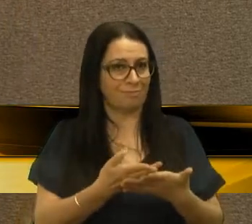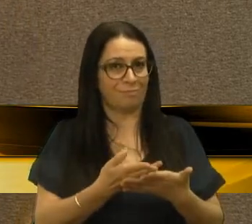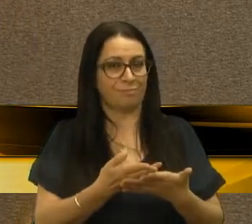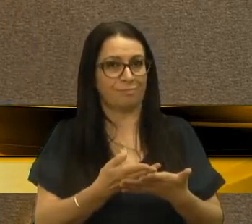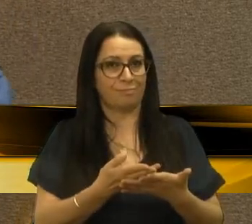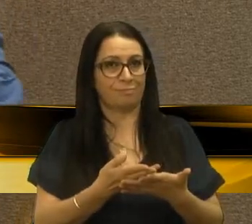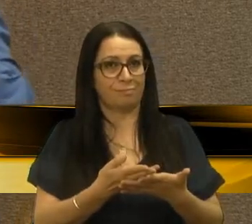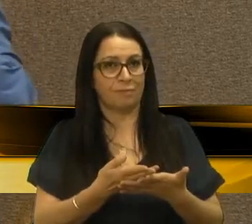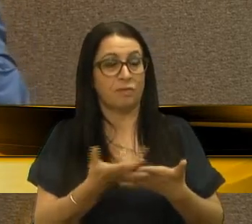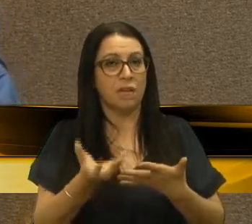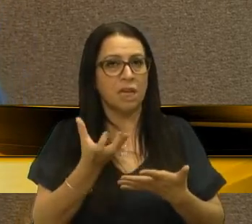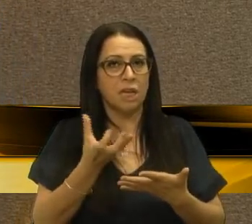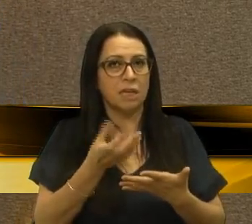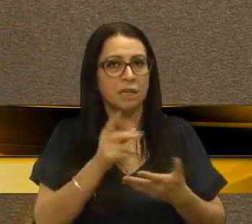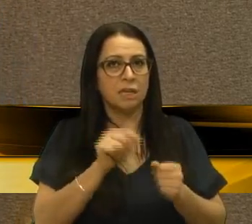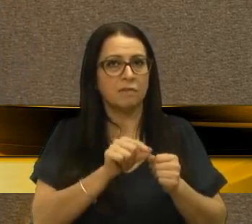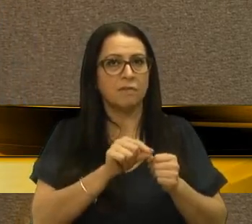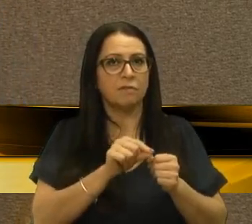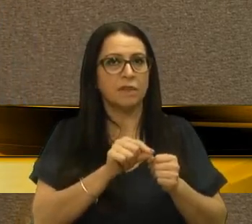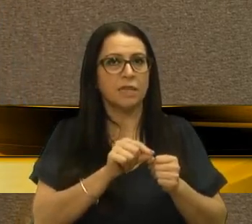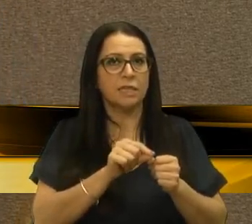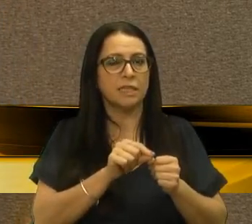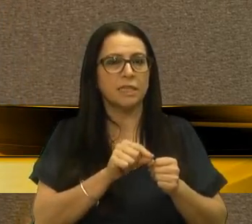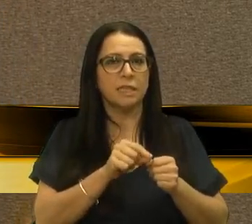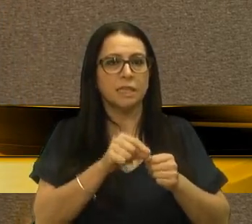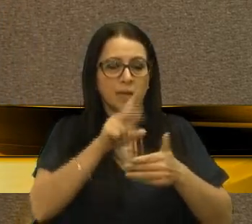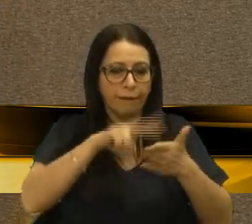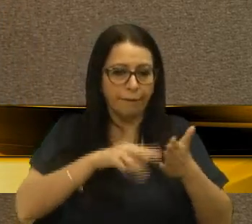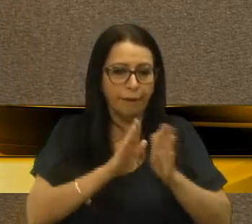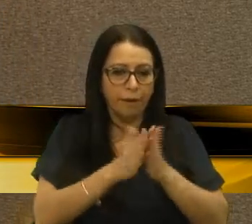Vem querer fazer pregação,